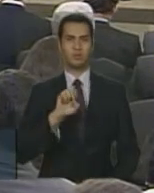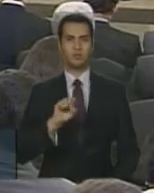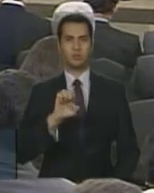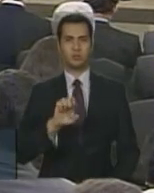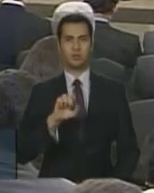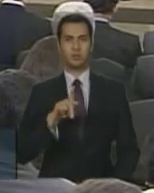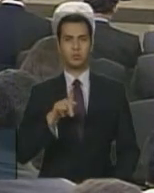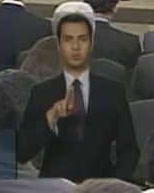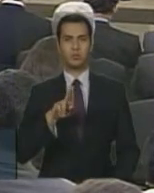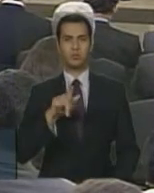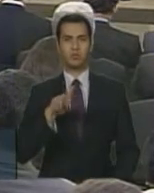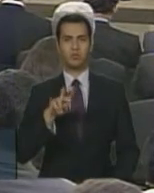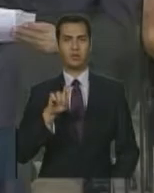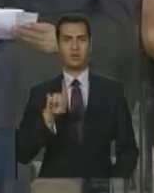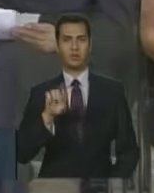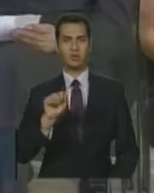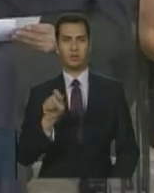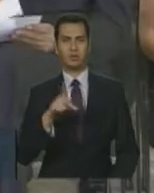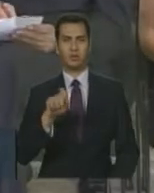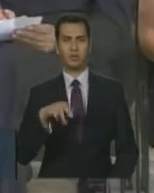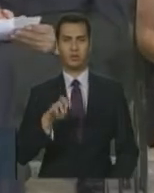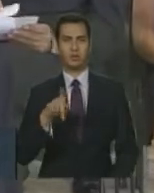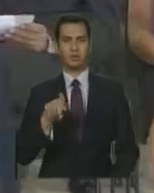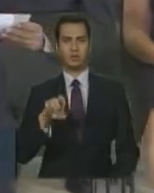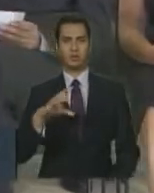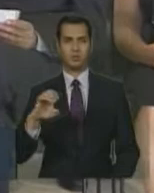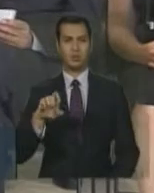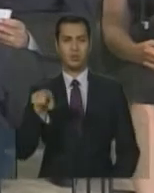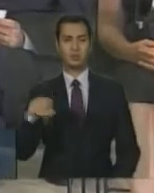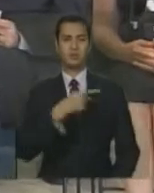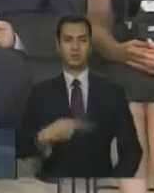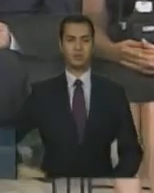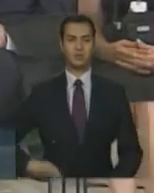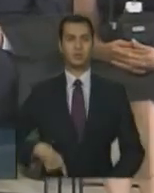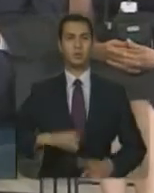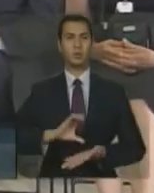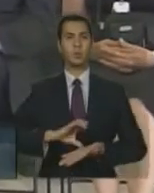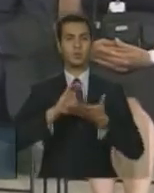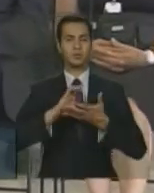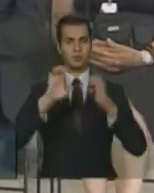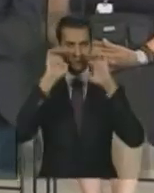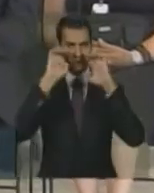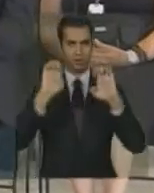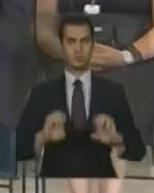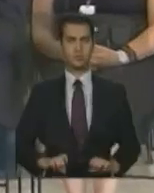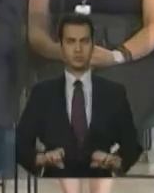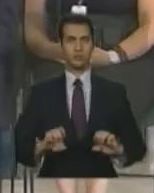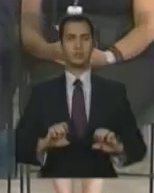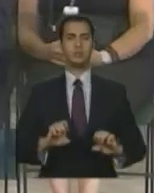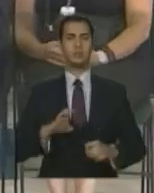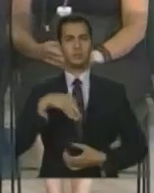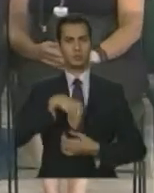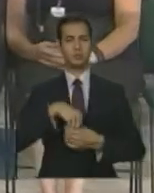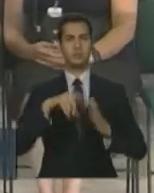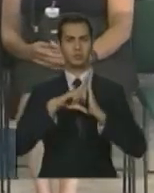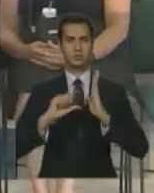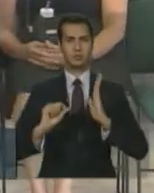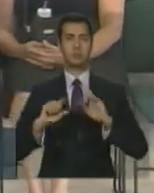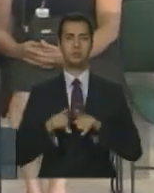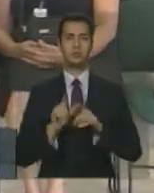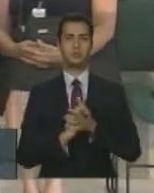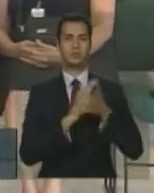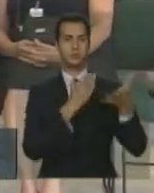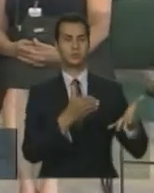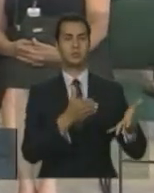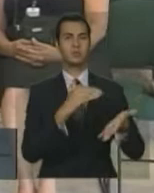Conselho de Ética da Presidência da República Cumprimentar também o secretário de Direitos Humanos da Argentina